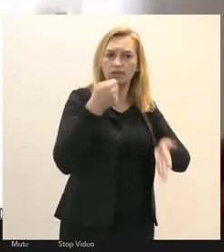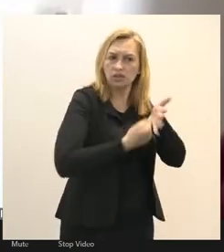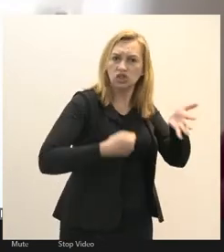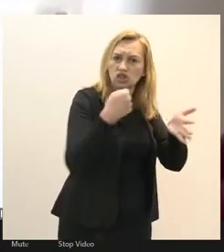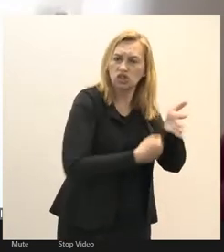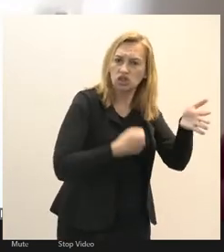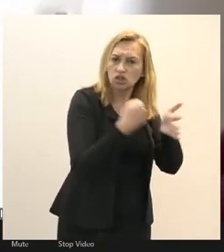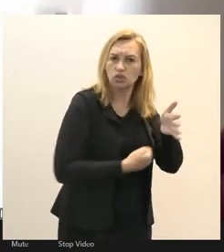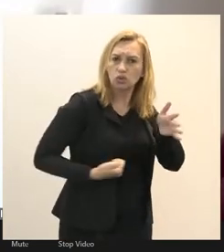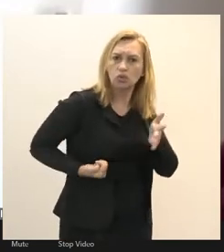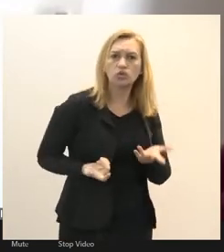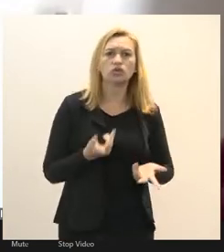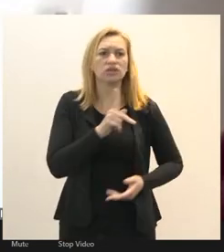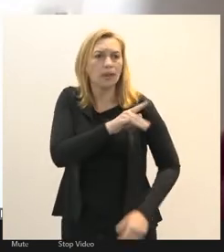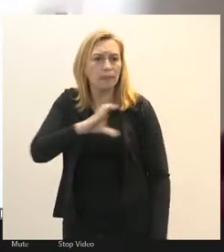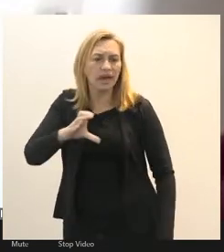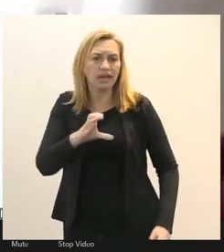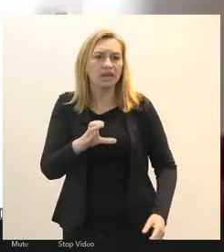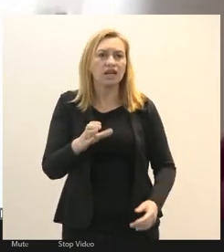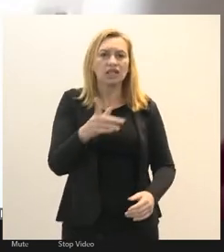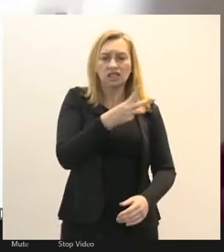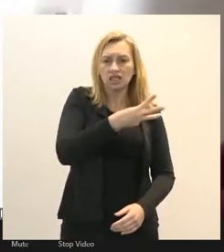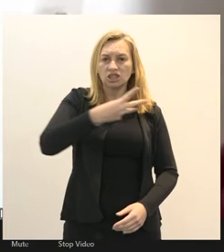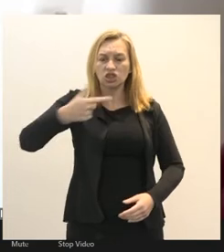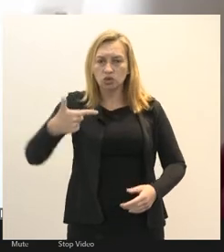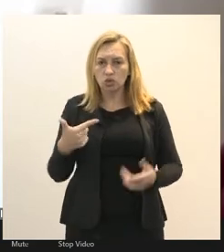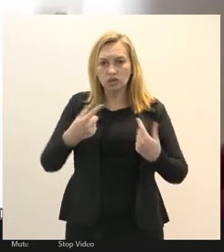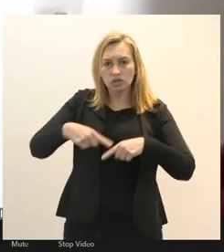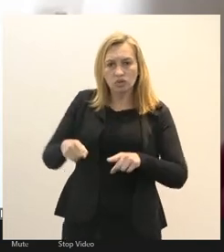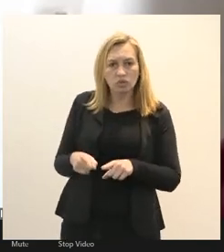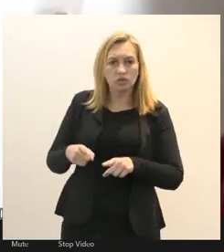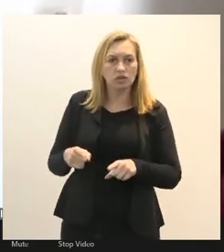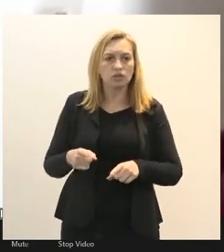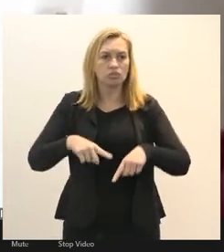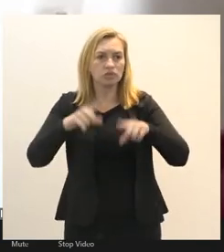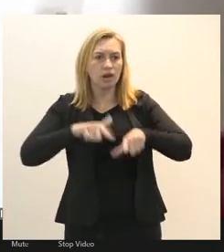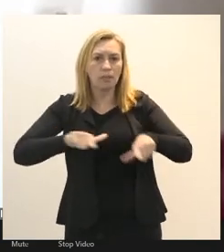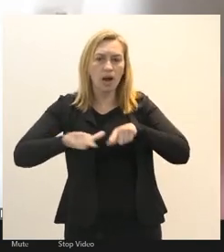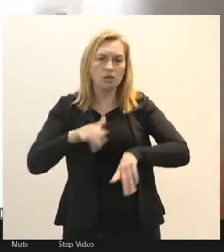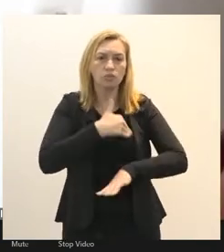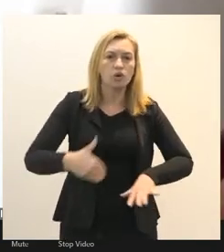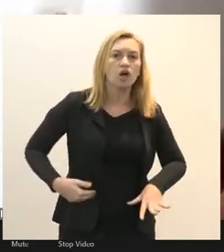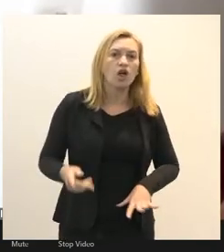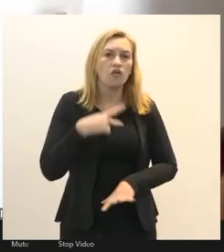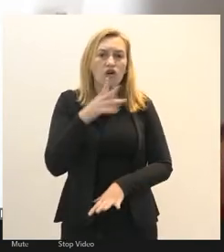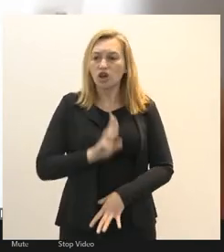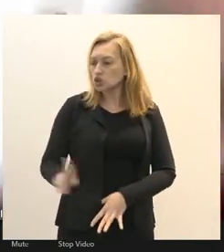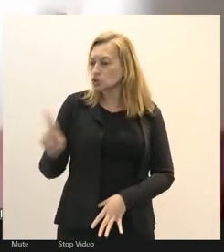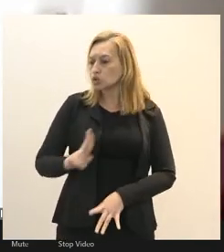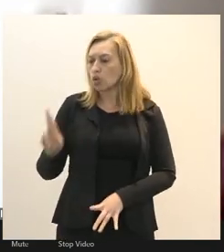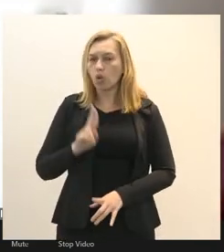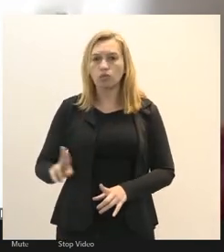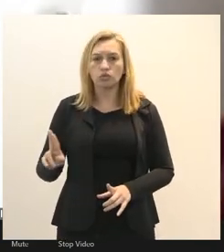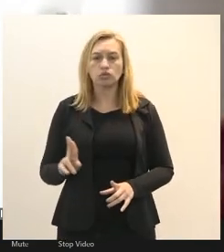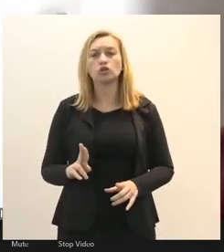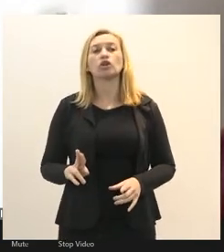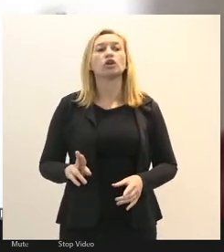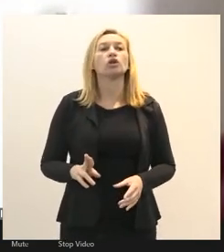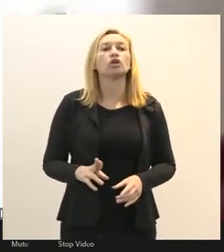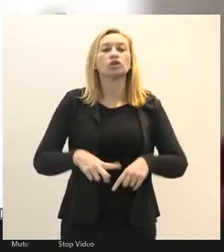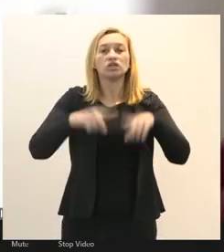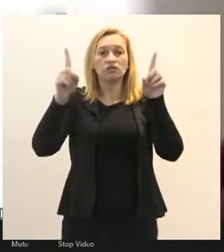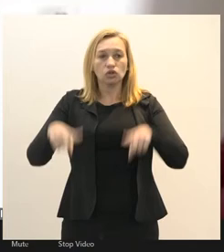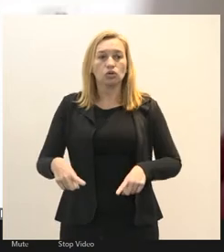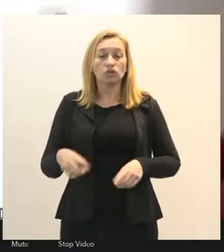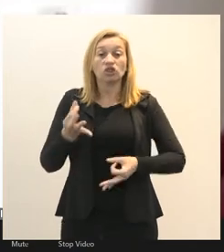essa PEC 32 que é uma pá de cal sobre o serviço público eu falo aqui em nome dos servidores da justiça eleitoral do